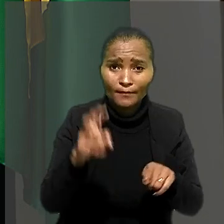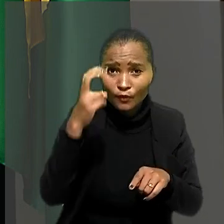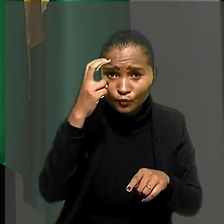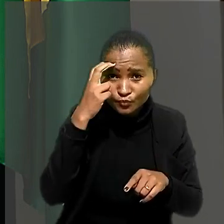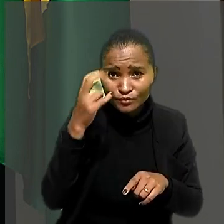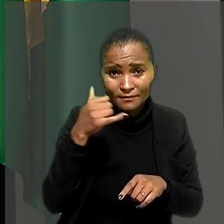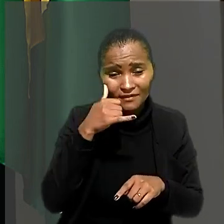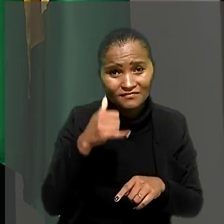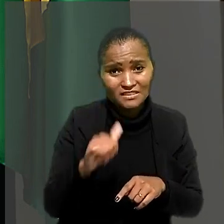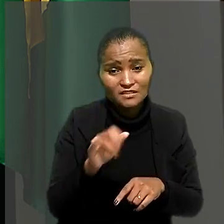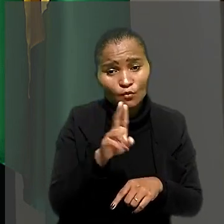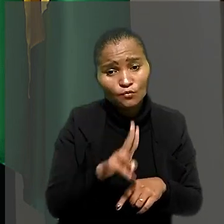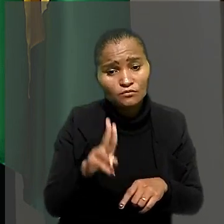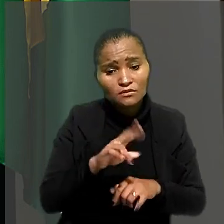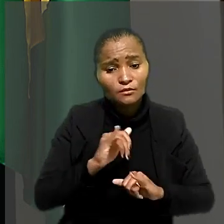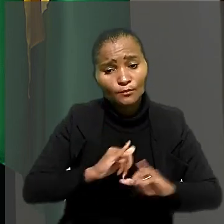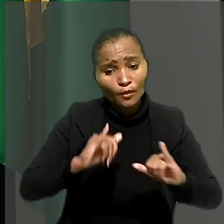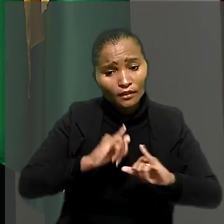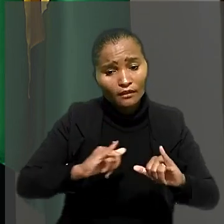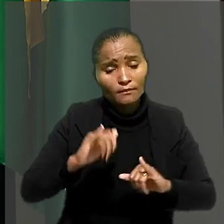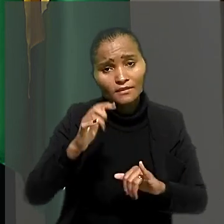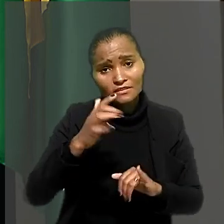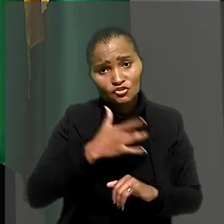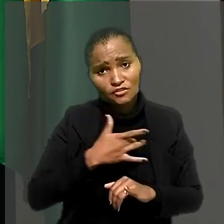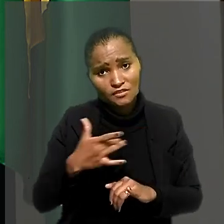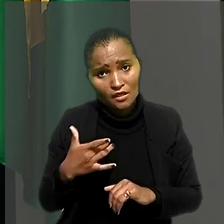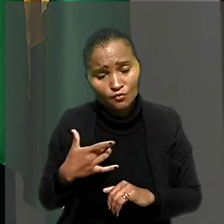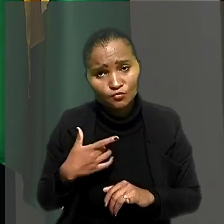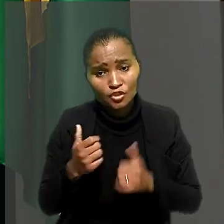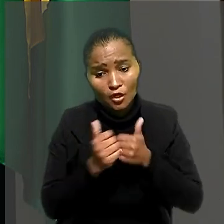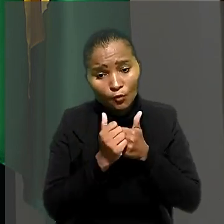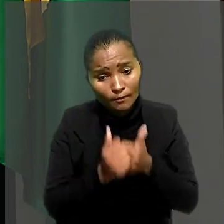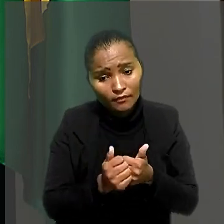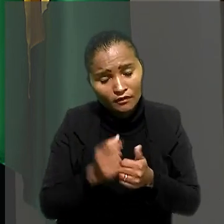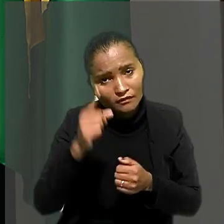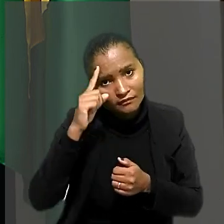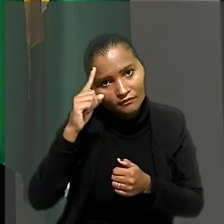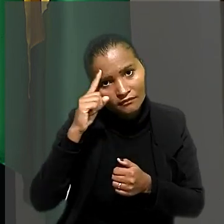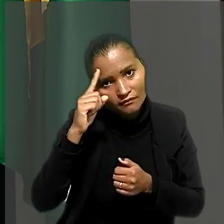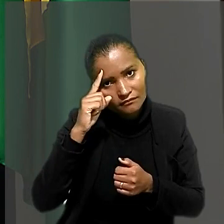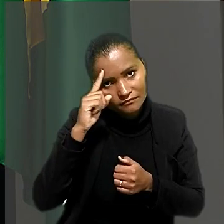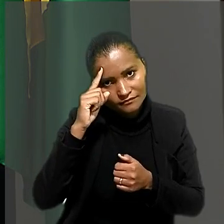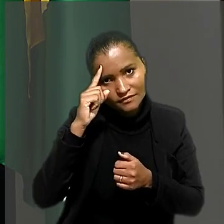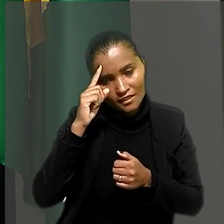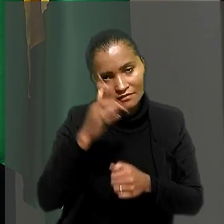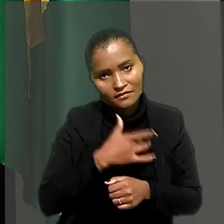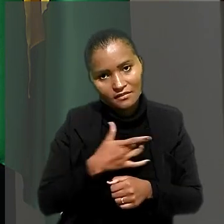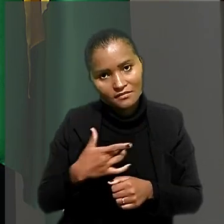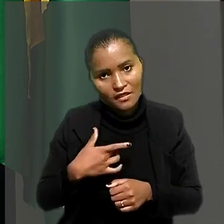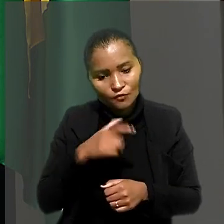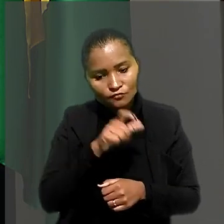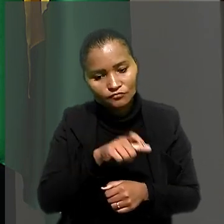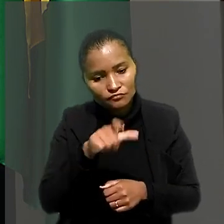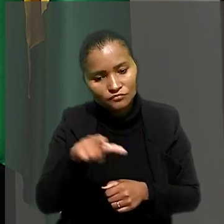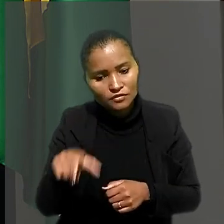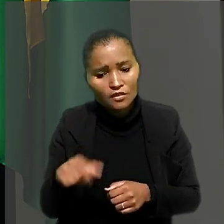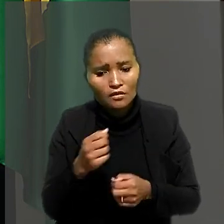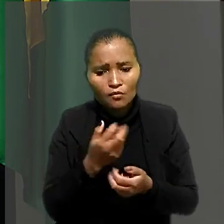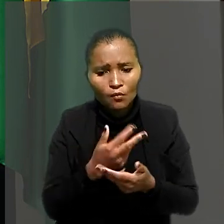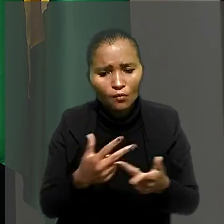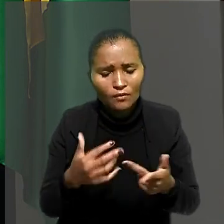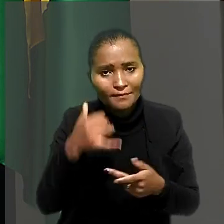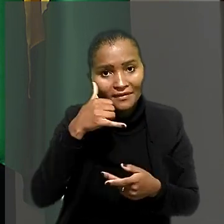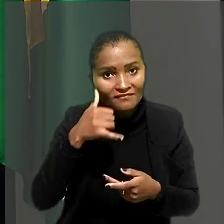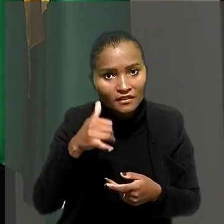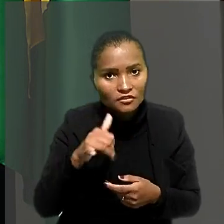prevenção a partir de programas de saúde ocupacional, acompanhamento diário da saúde do trabalhador, medidas preventivas